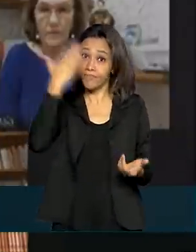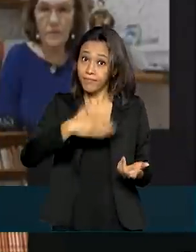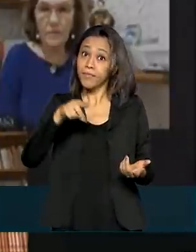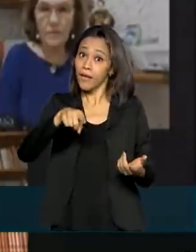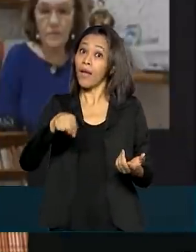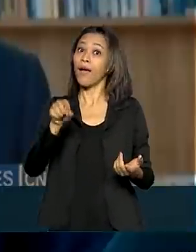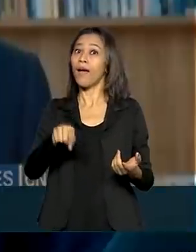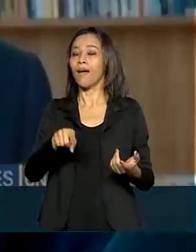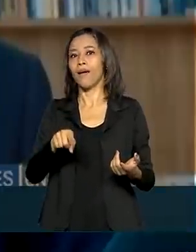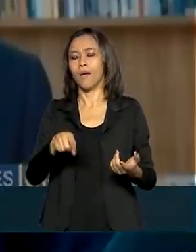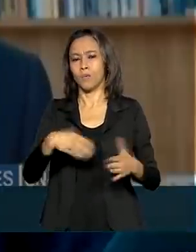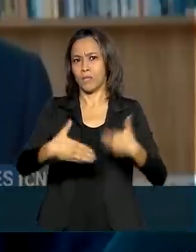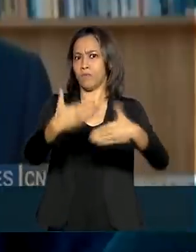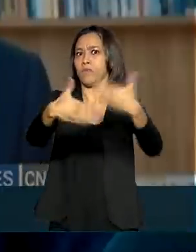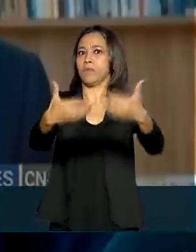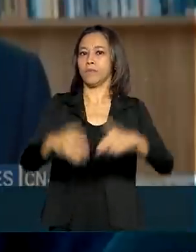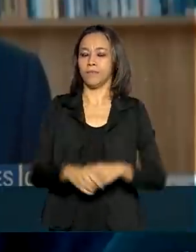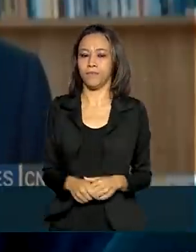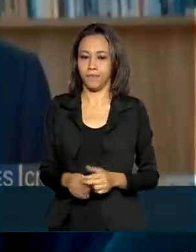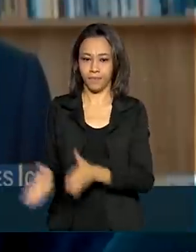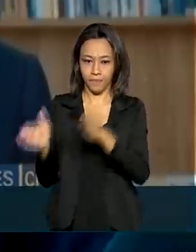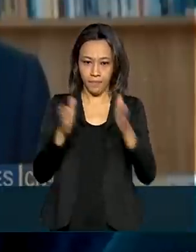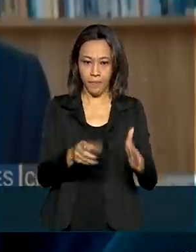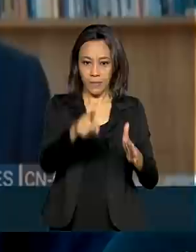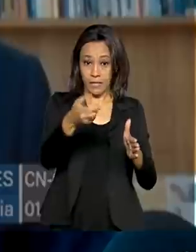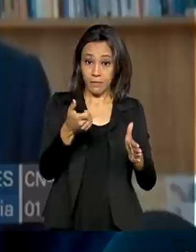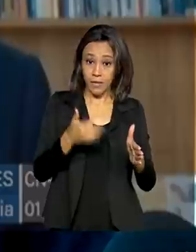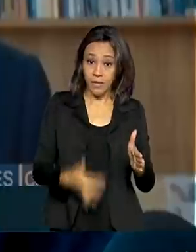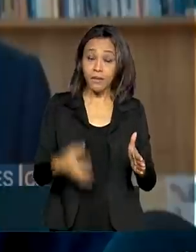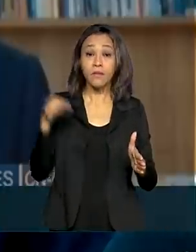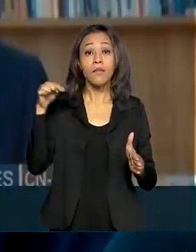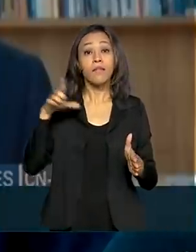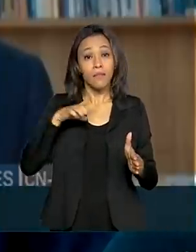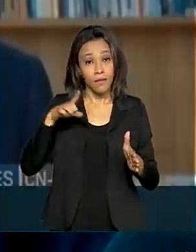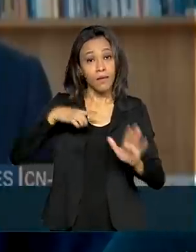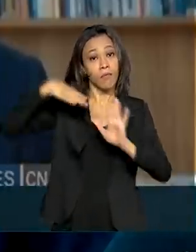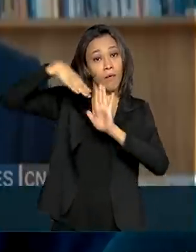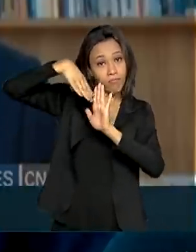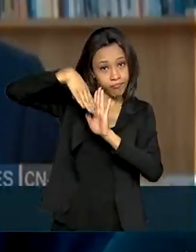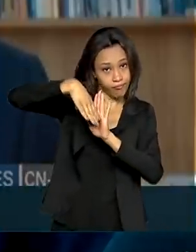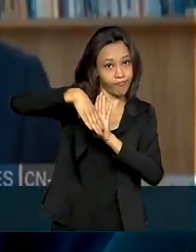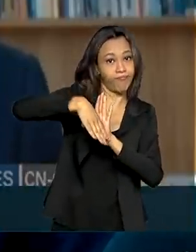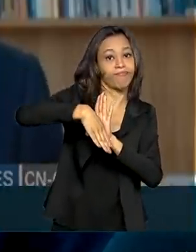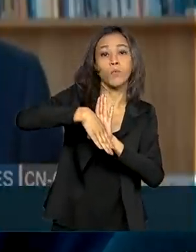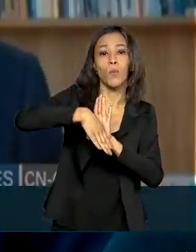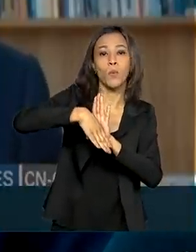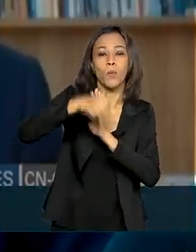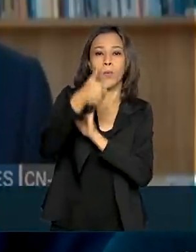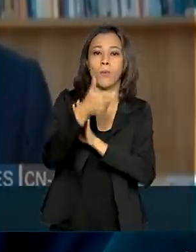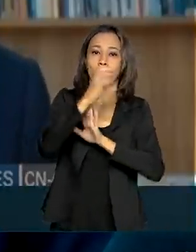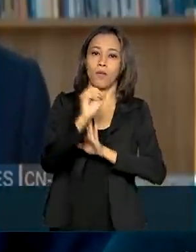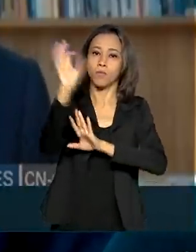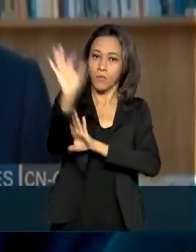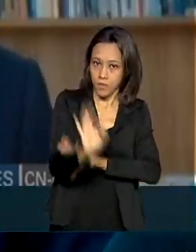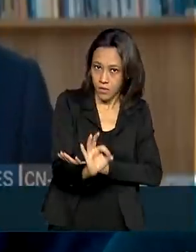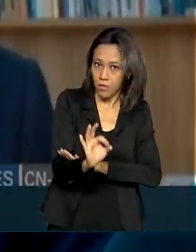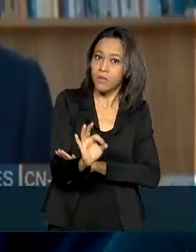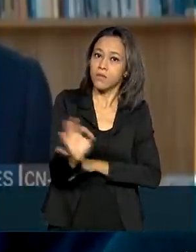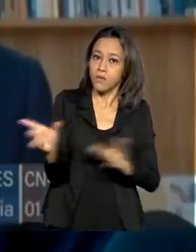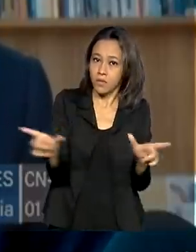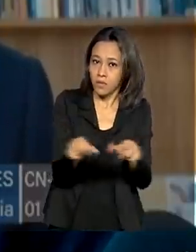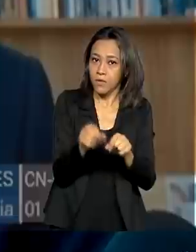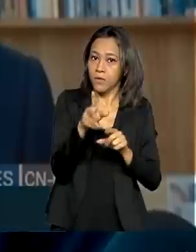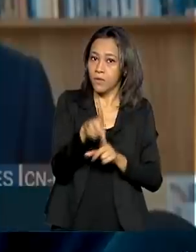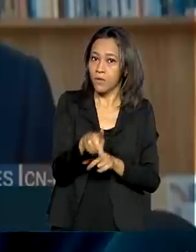em forma de V. Esse foi o impacto inicial, uma queda de aparentemente 10%, mas, na verdade, isso é um som